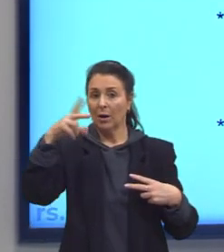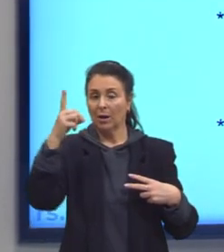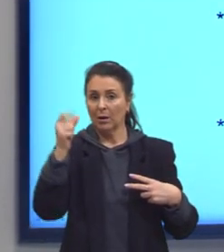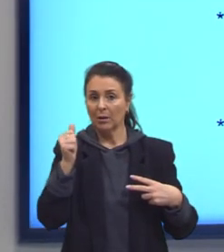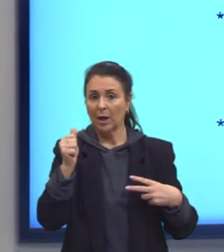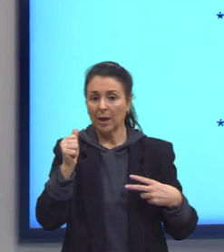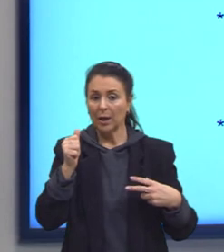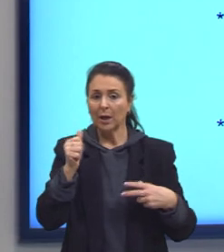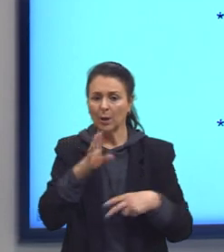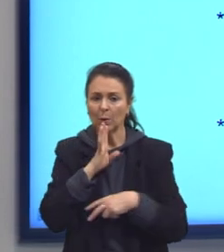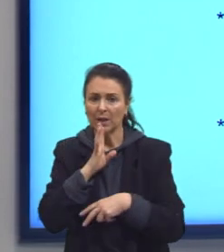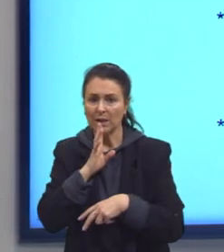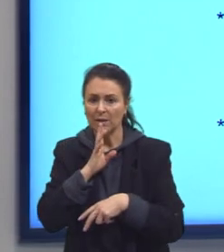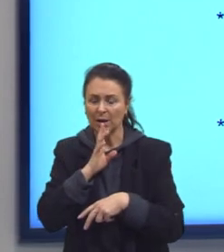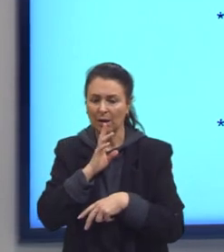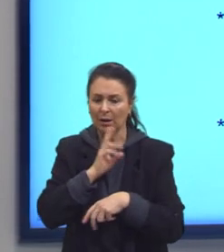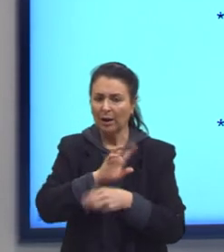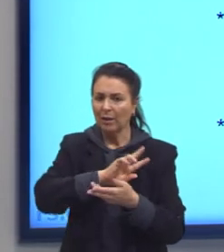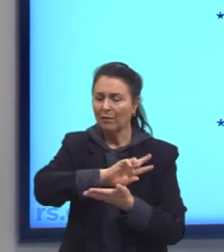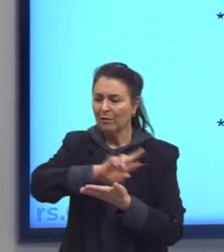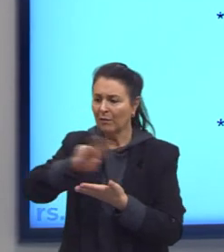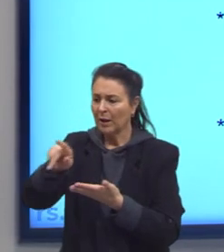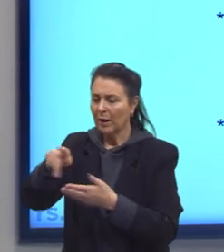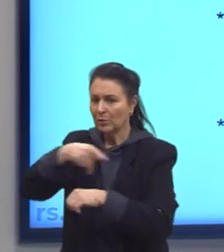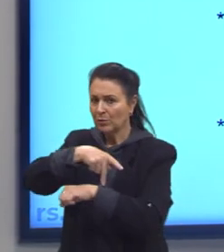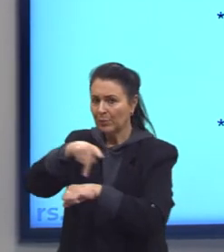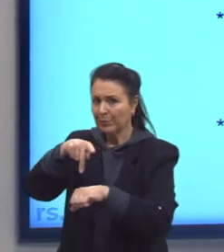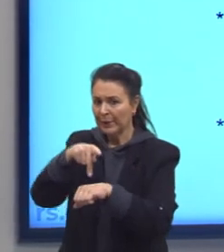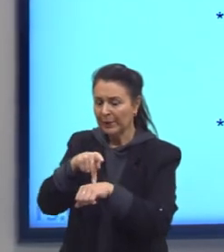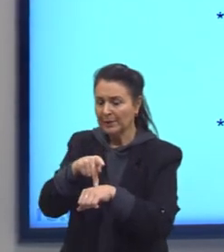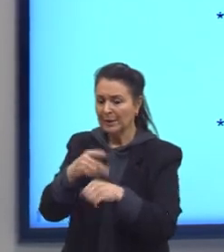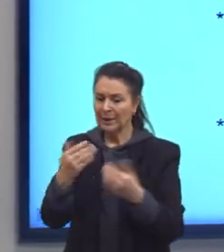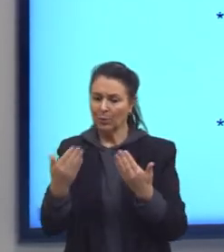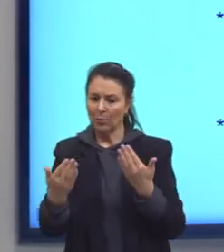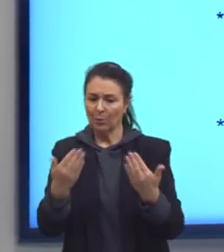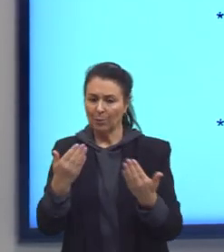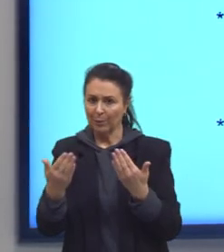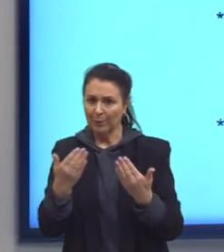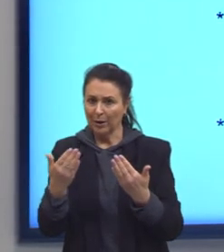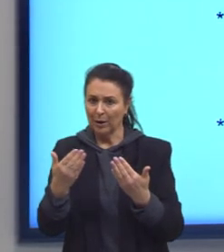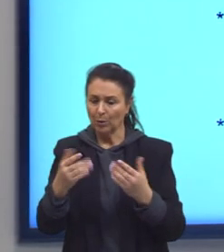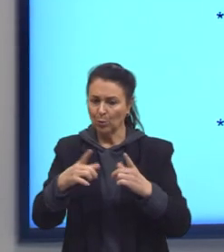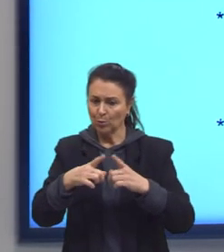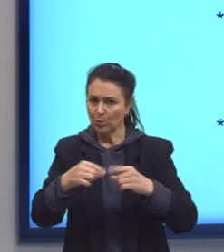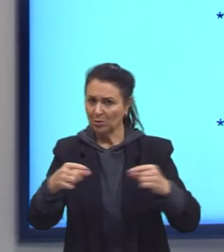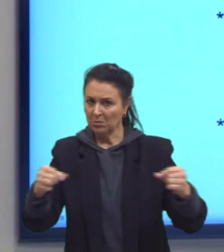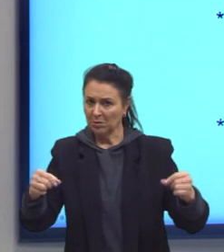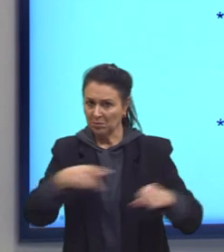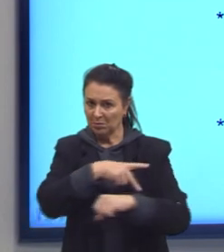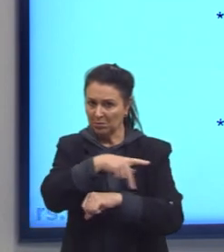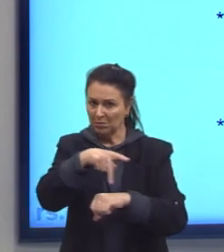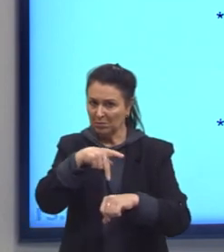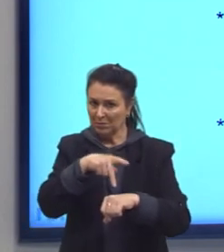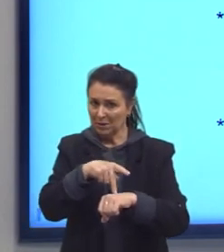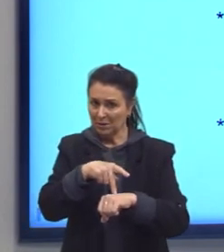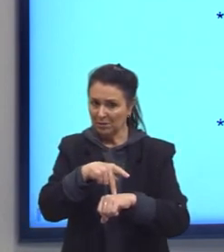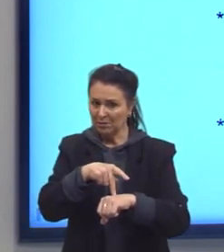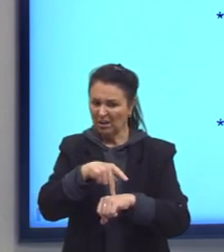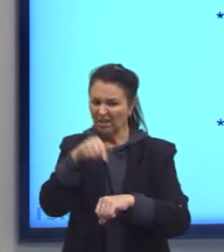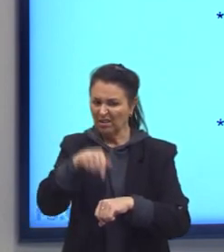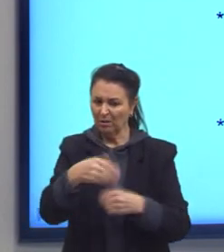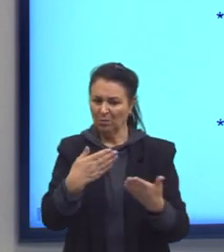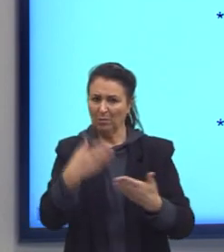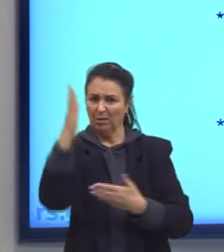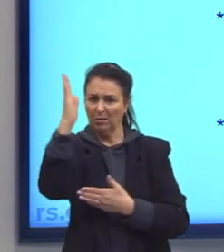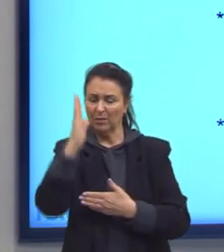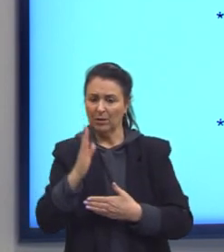ele compara, por exemplo, a polidez ou o Japão com o Brasil. No Japão, não